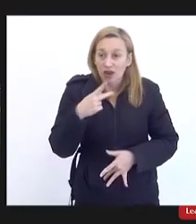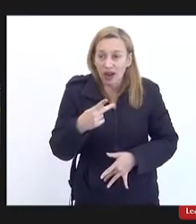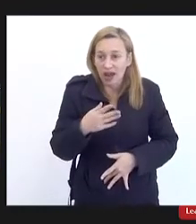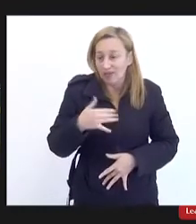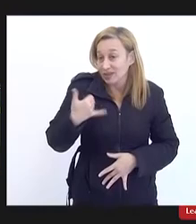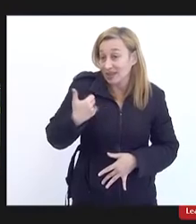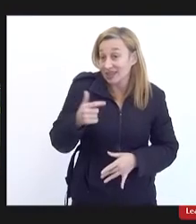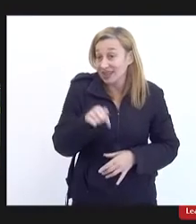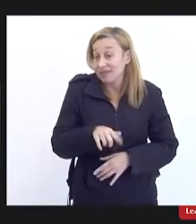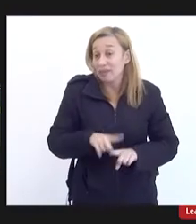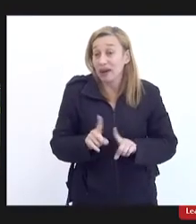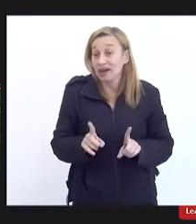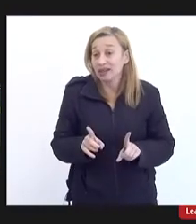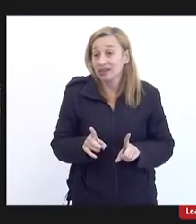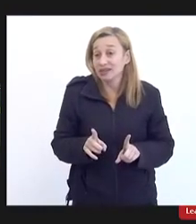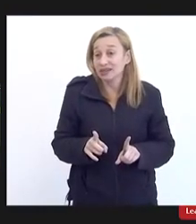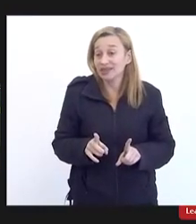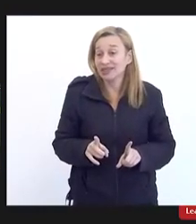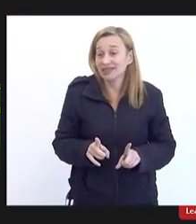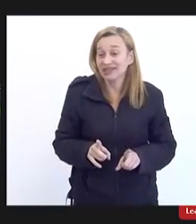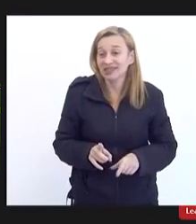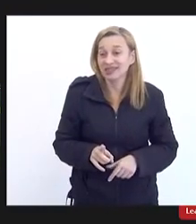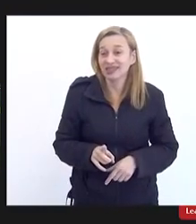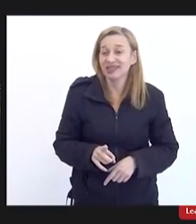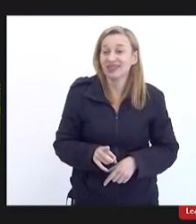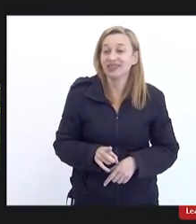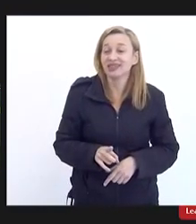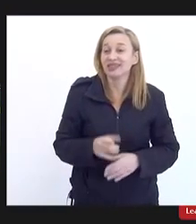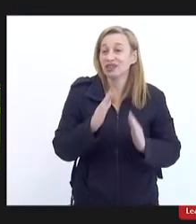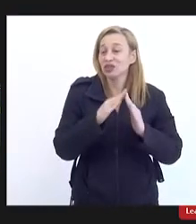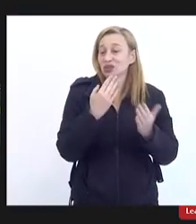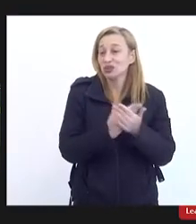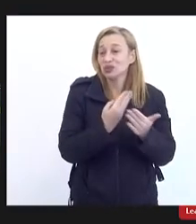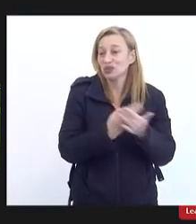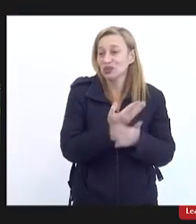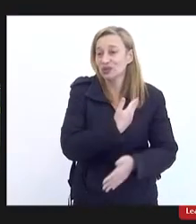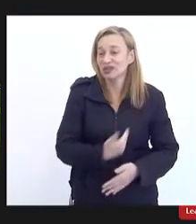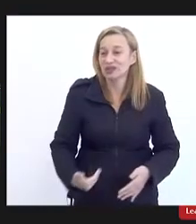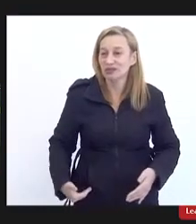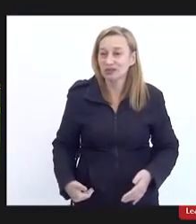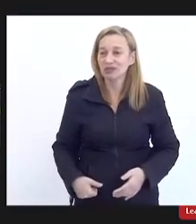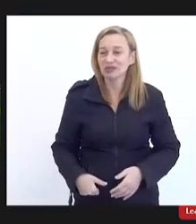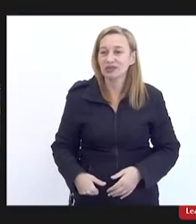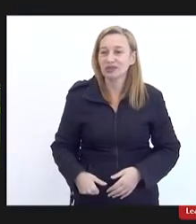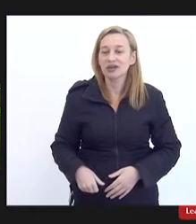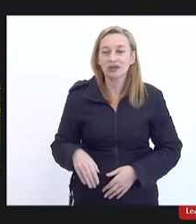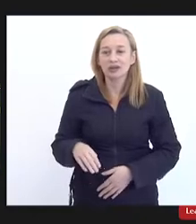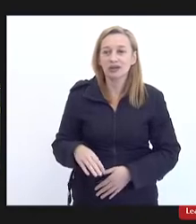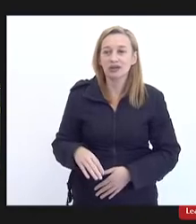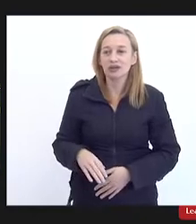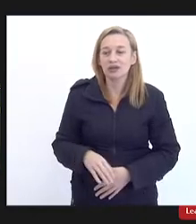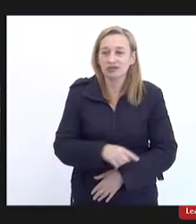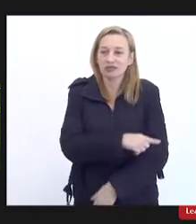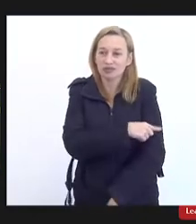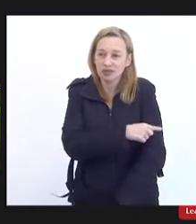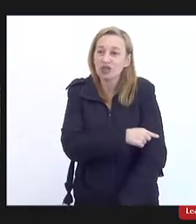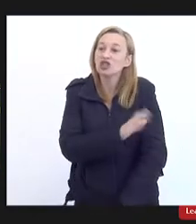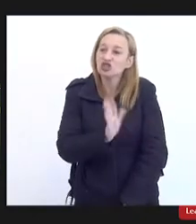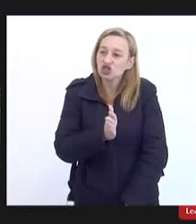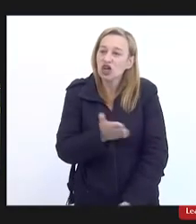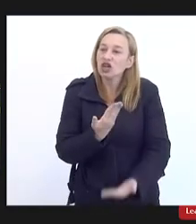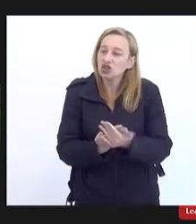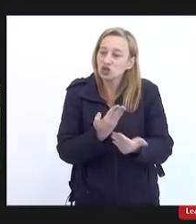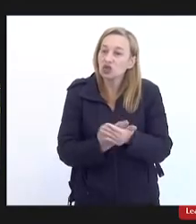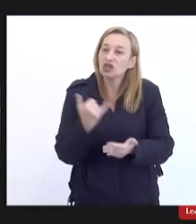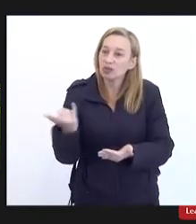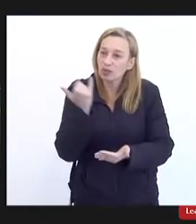idade aqui mas a gente desde quando estudou em escola pública no nosso primário a gente estava lá estudando